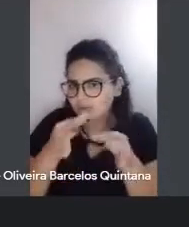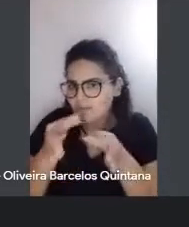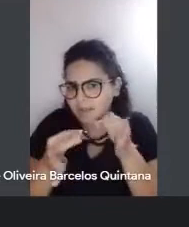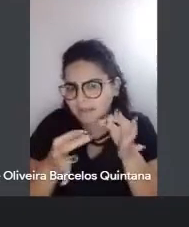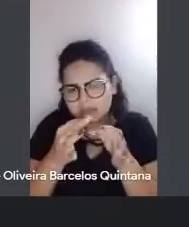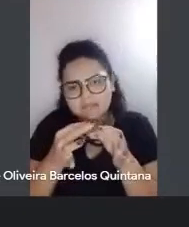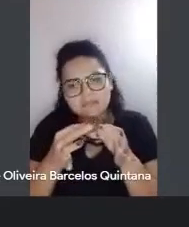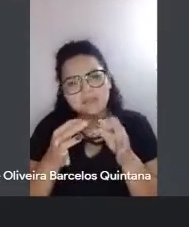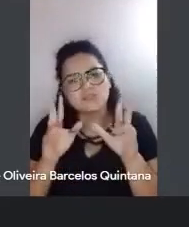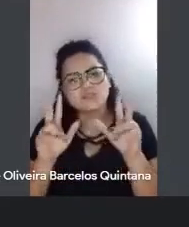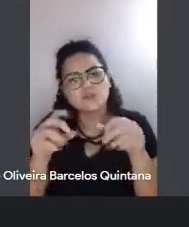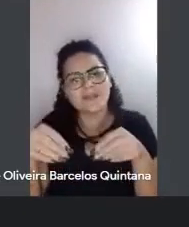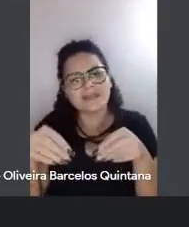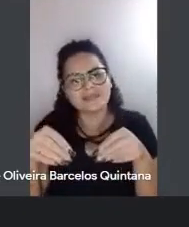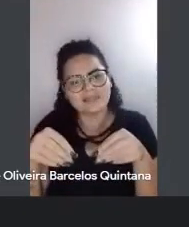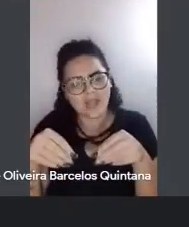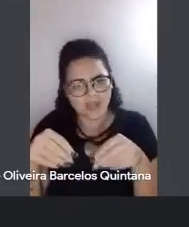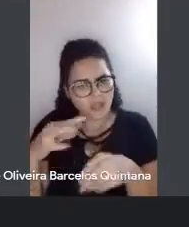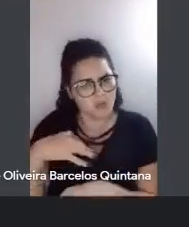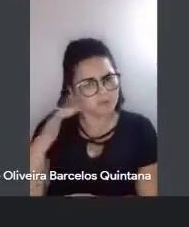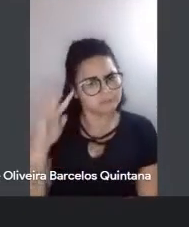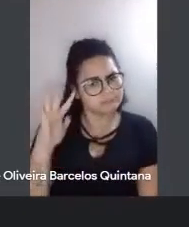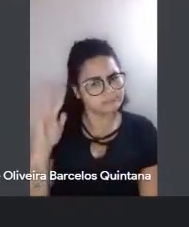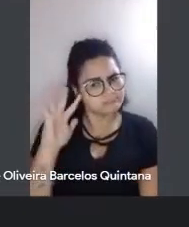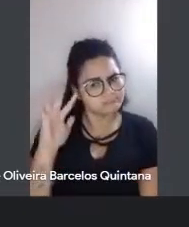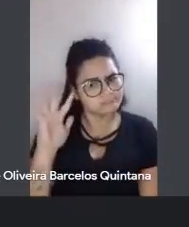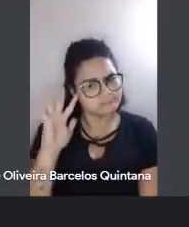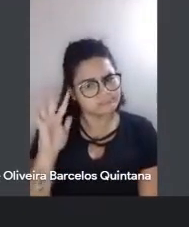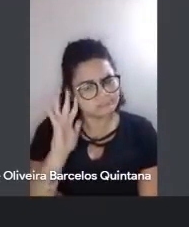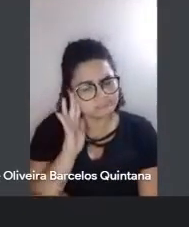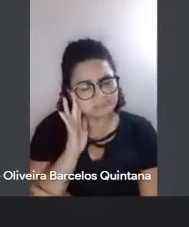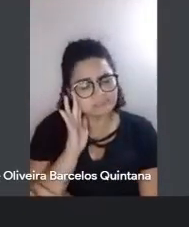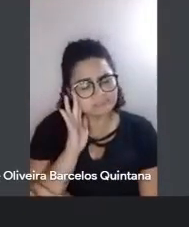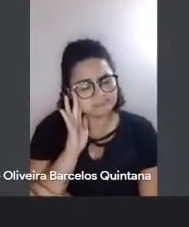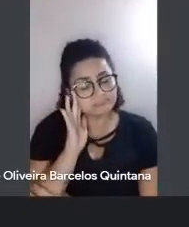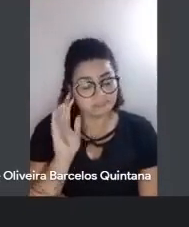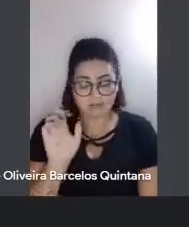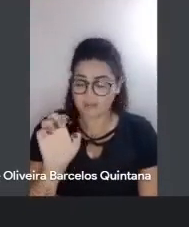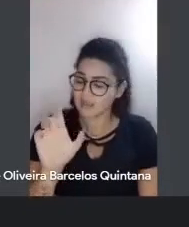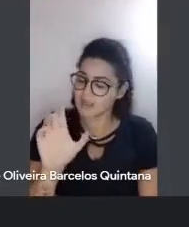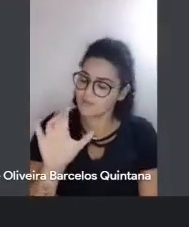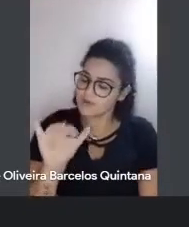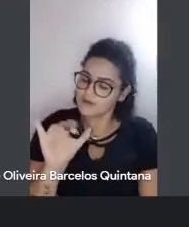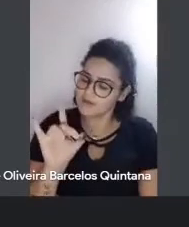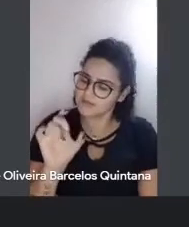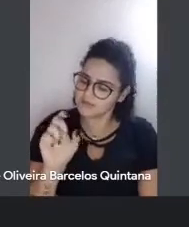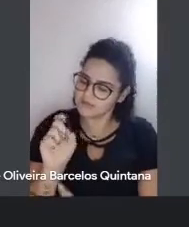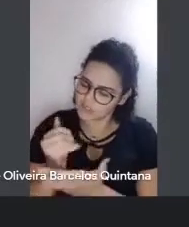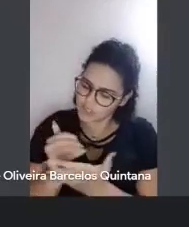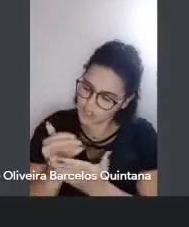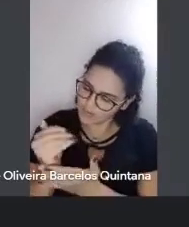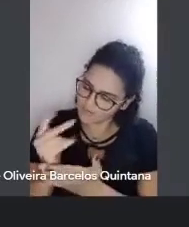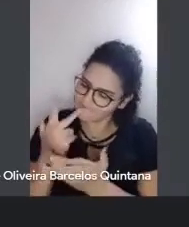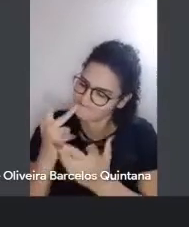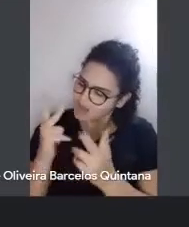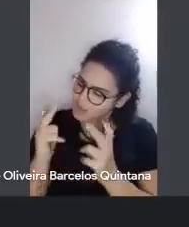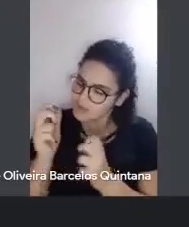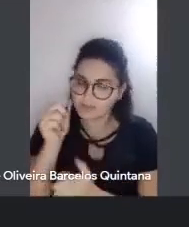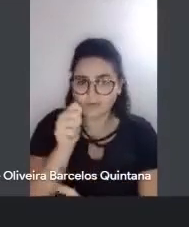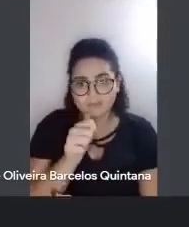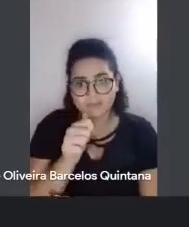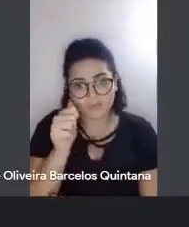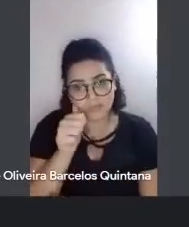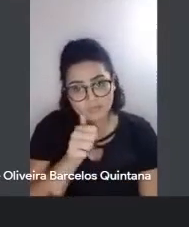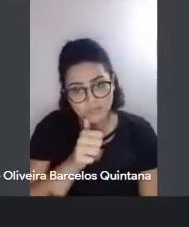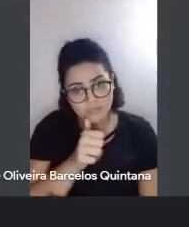e eu fiquei pensando, gente, o Euclides começa com a mulher, ele começa com a ele começa com